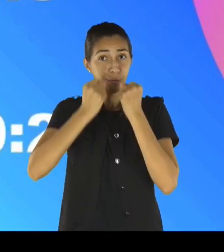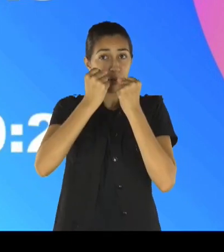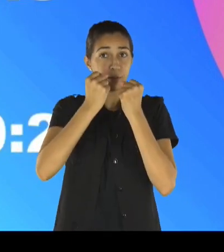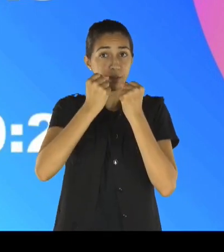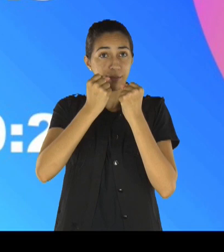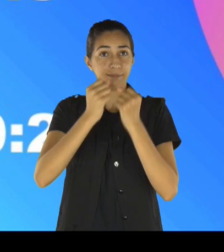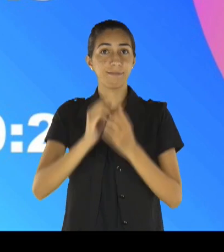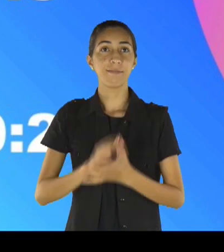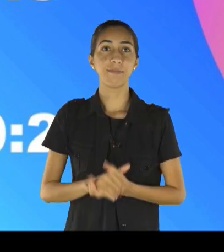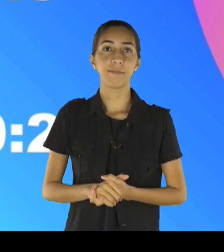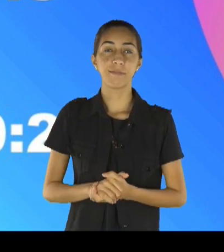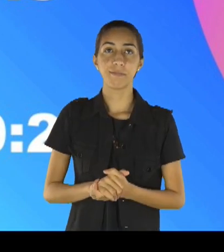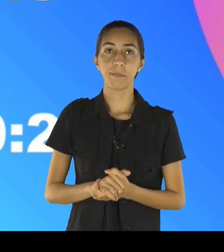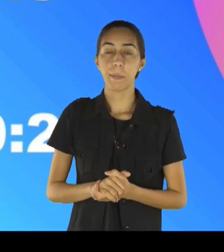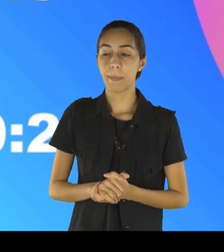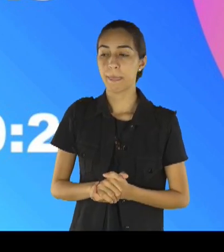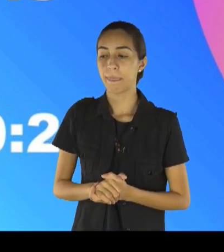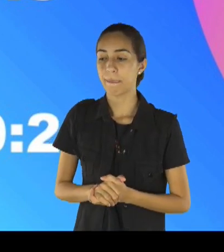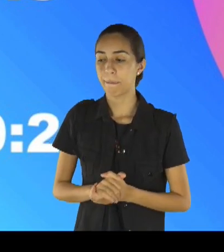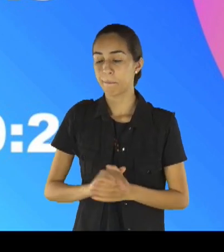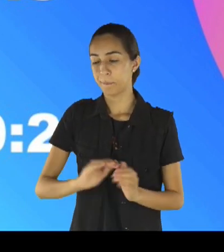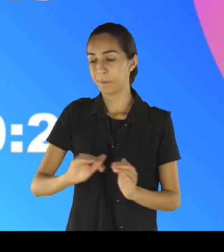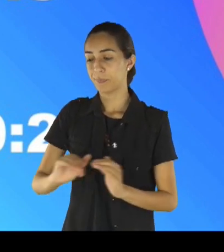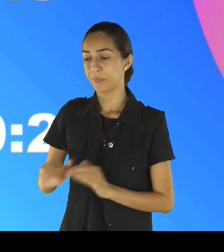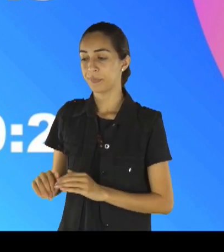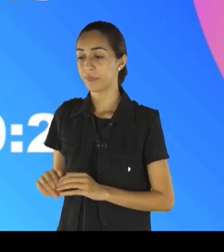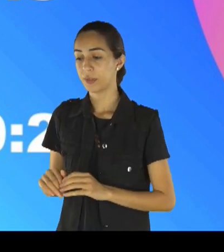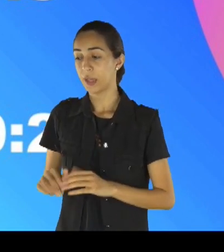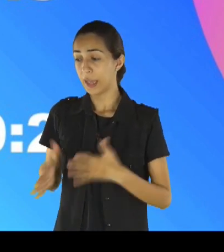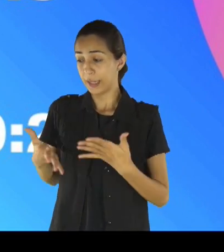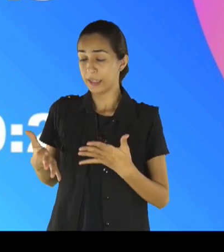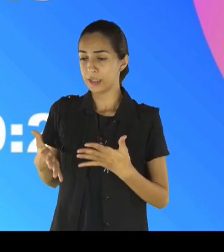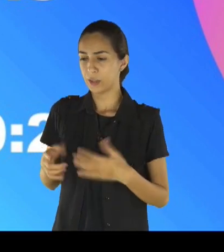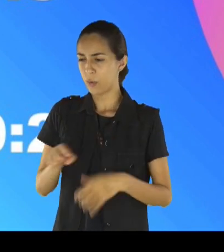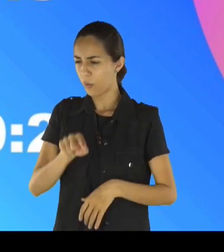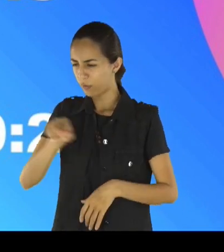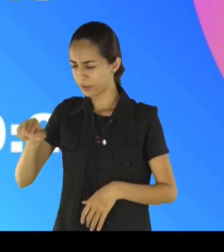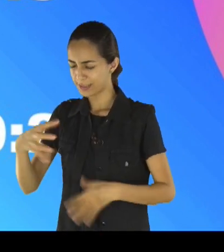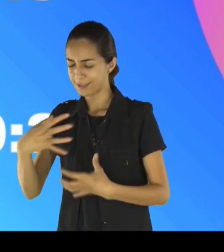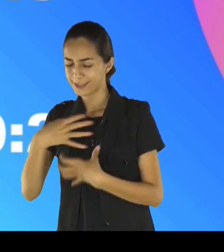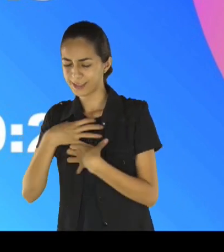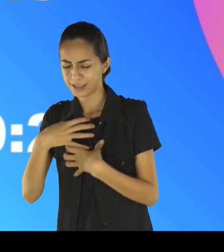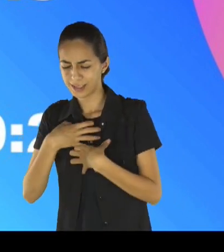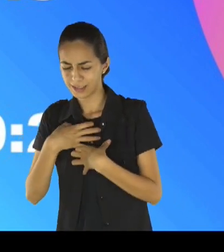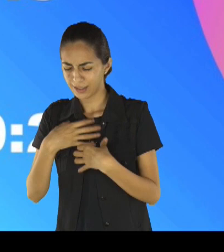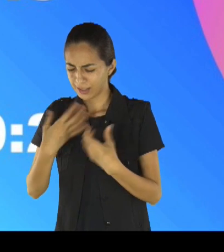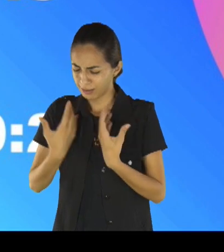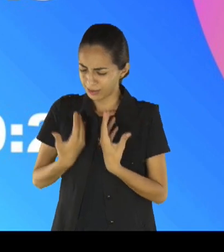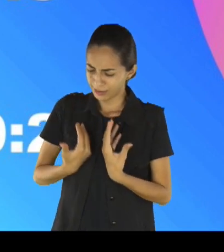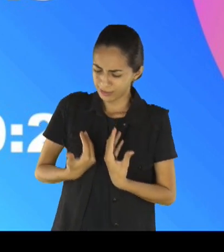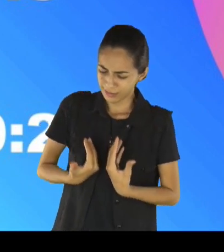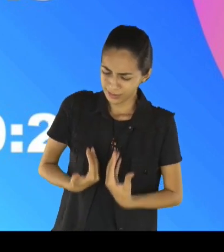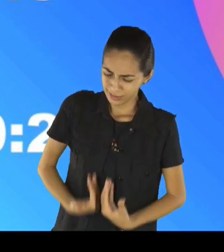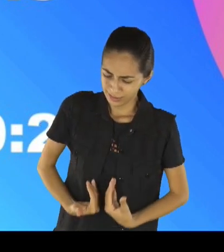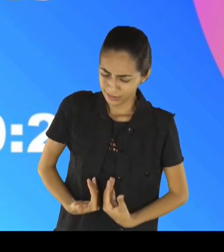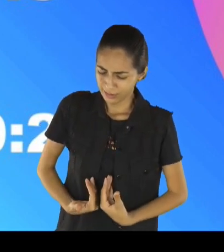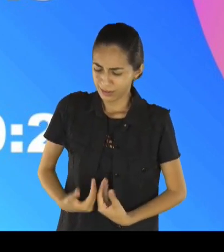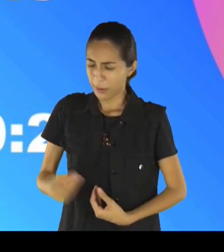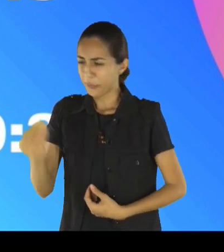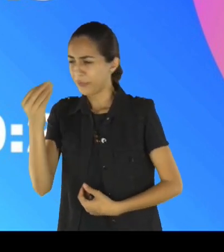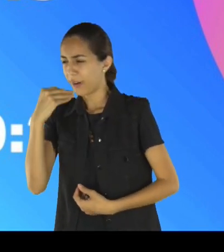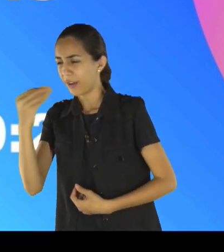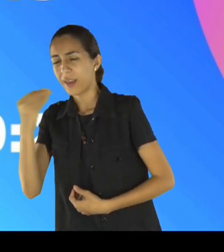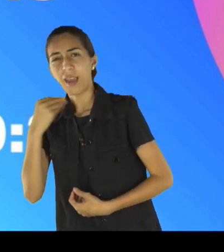batalha, quando chegar a dificuldade, quando chegar o desânimo, quando chegar o desespero, quando chegar a depressão,